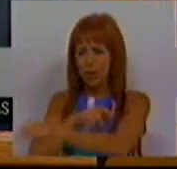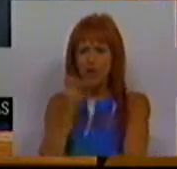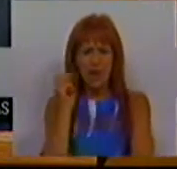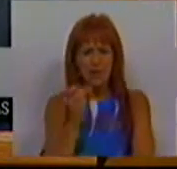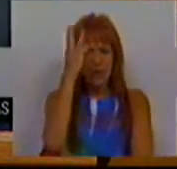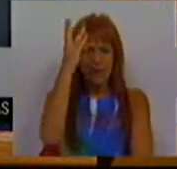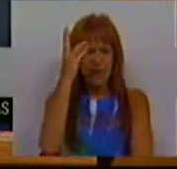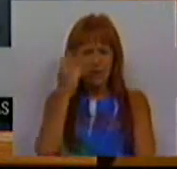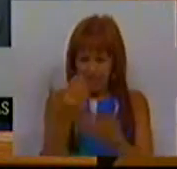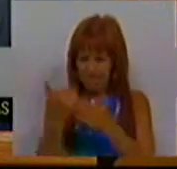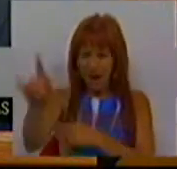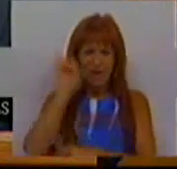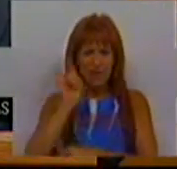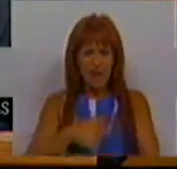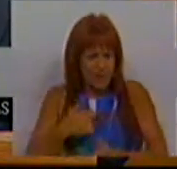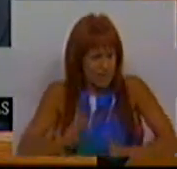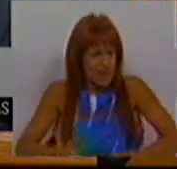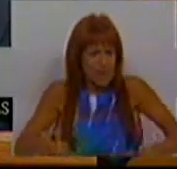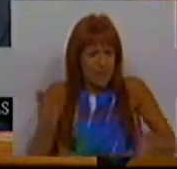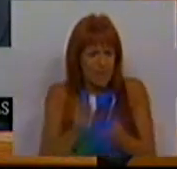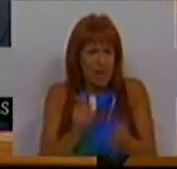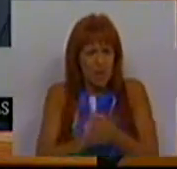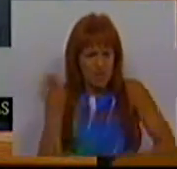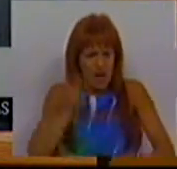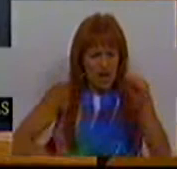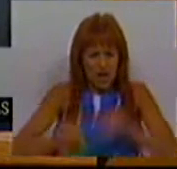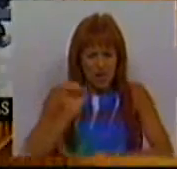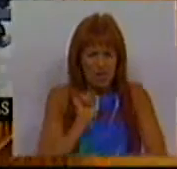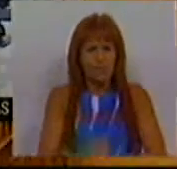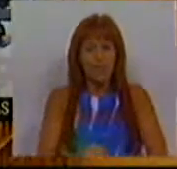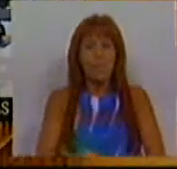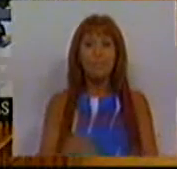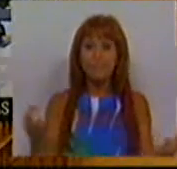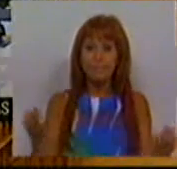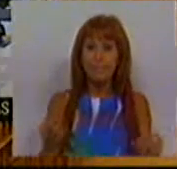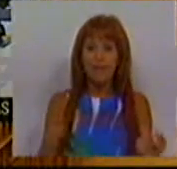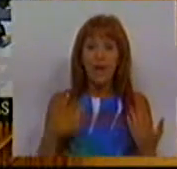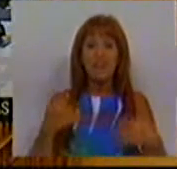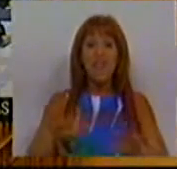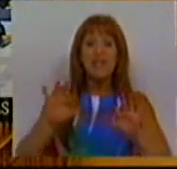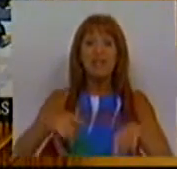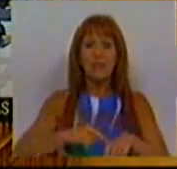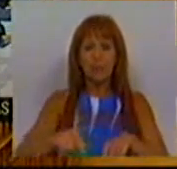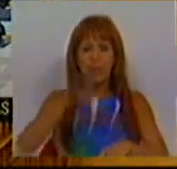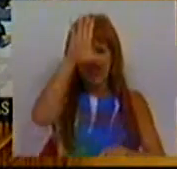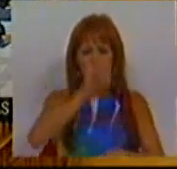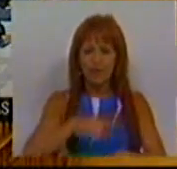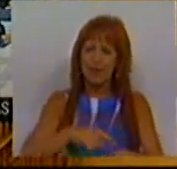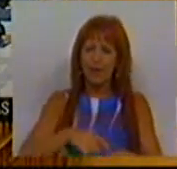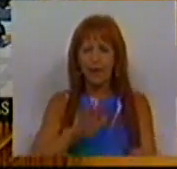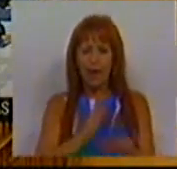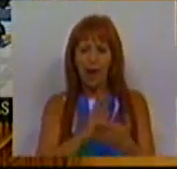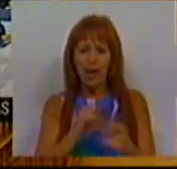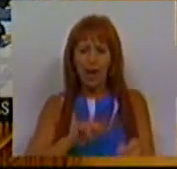anos para além da data em que deveria ter marcado as eleições. Com efeito, deixar para o fim do mandato do Governo uma